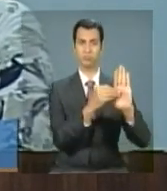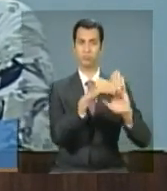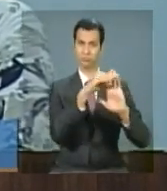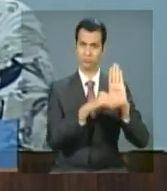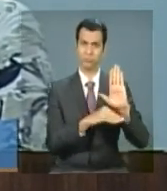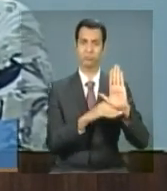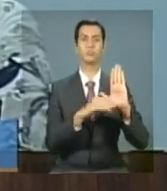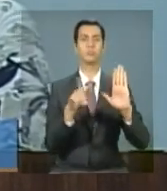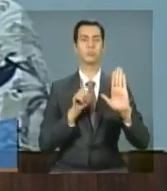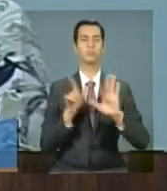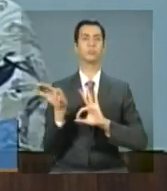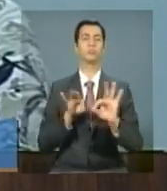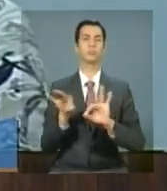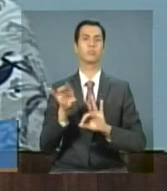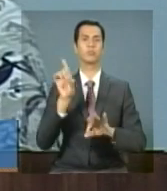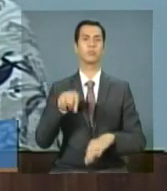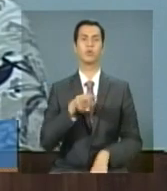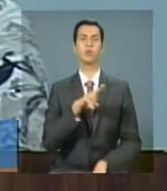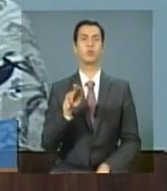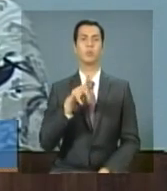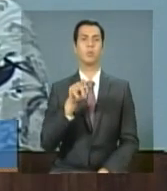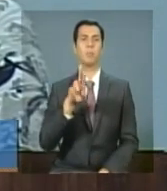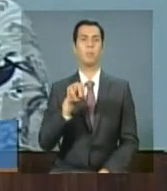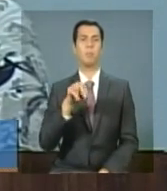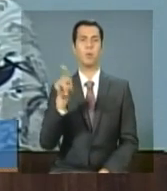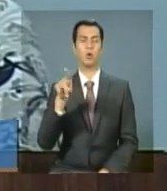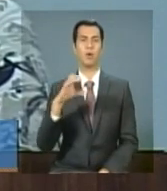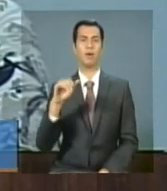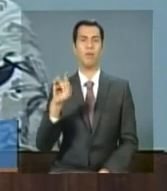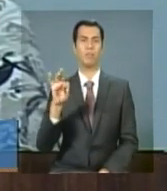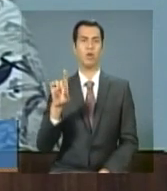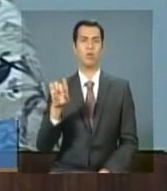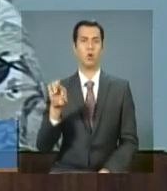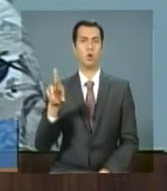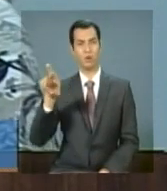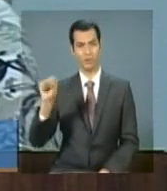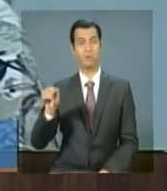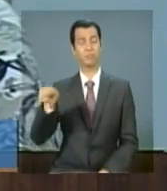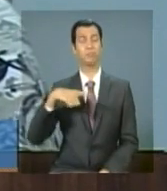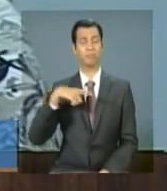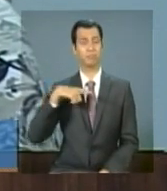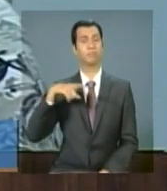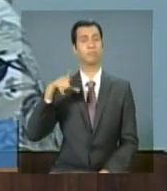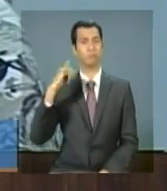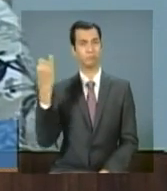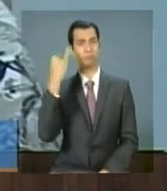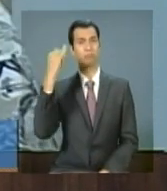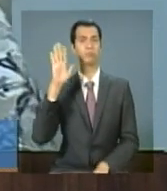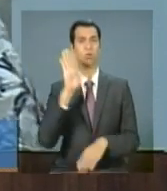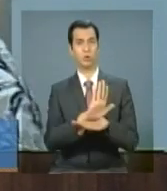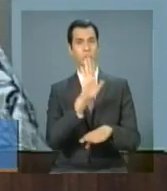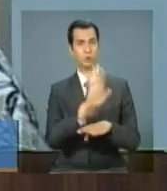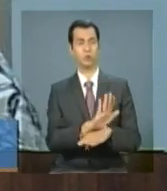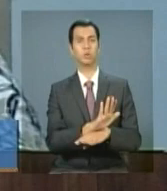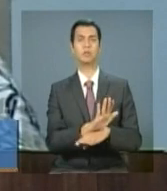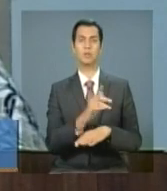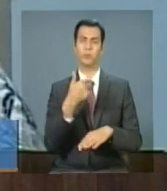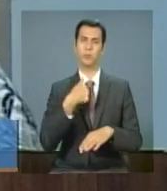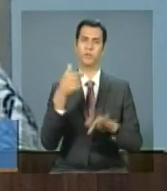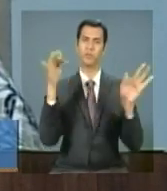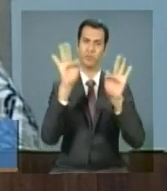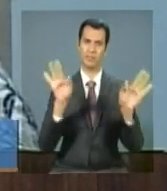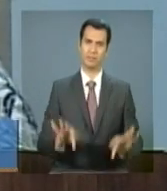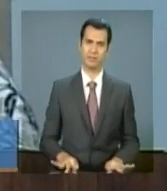no governo federal que se chama Procatadores, que também privilegia ações nessa área. E eu fico feliz que